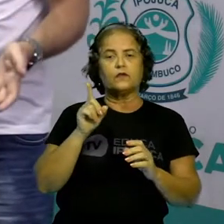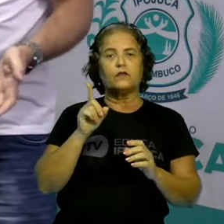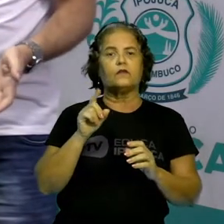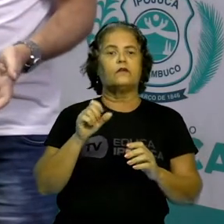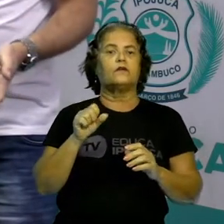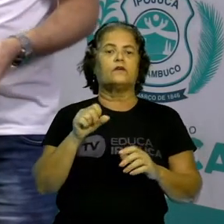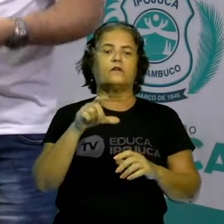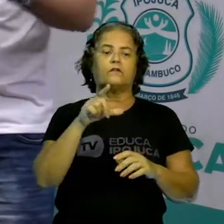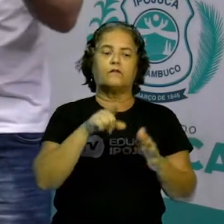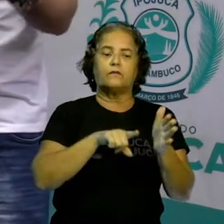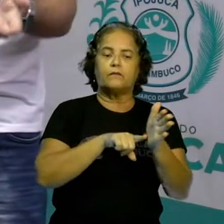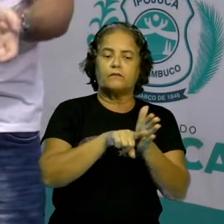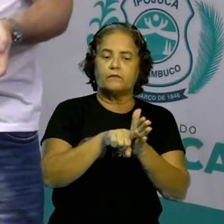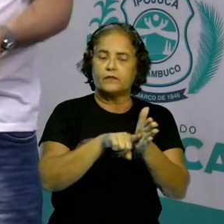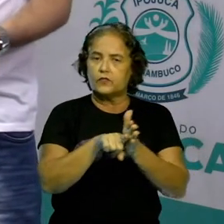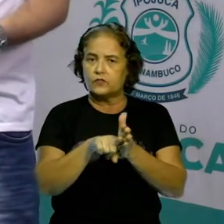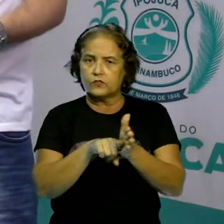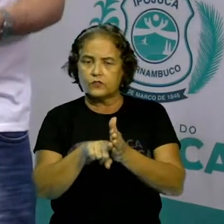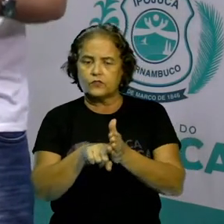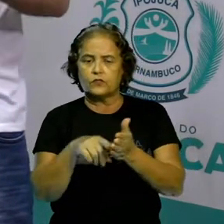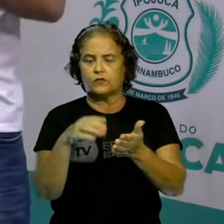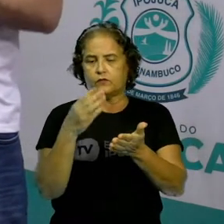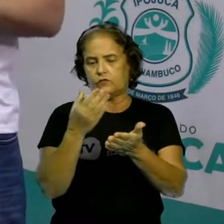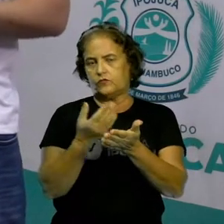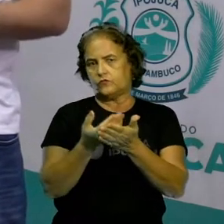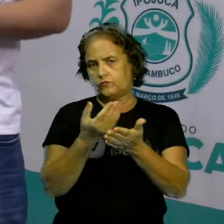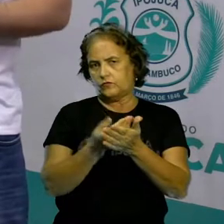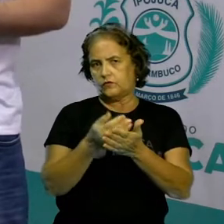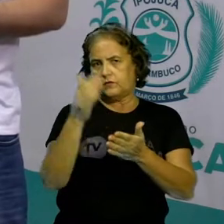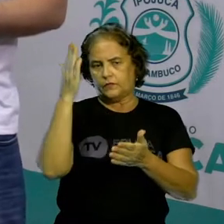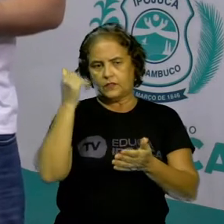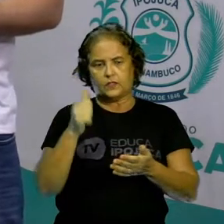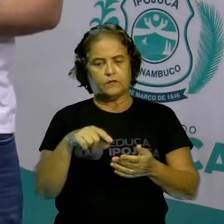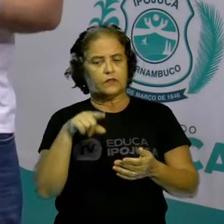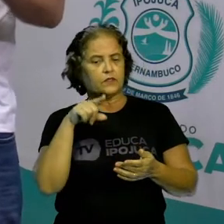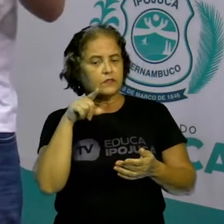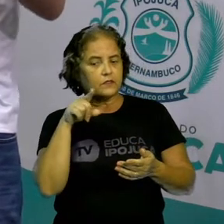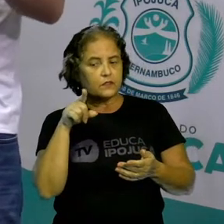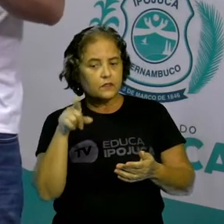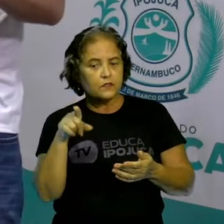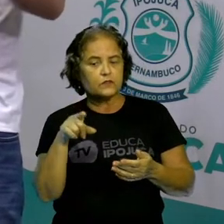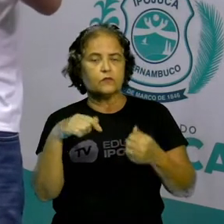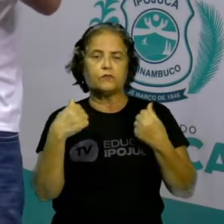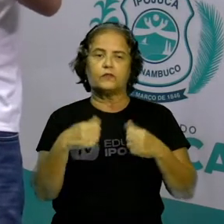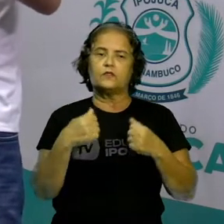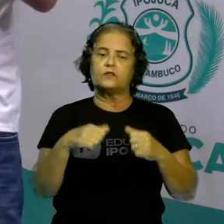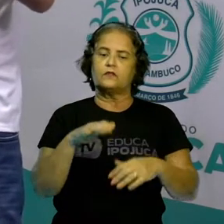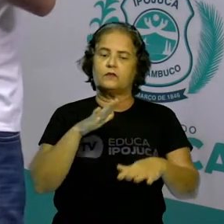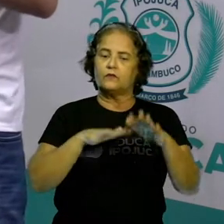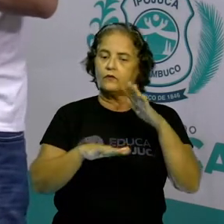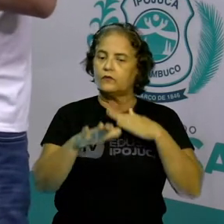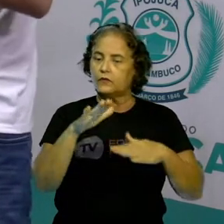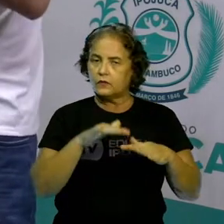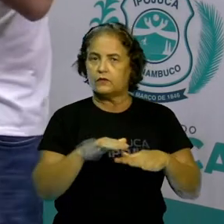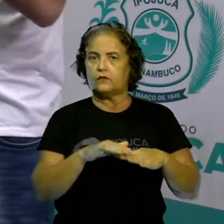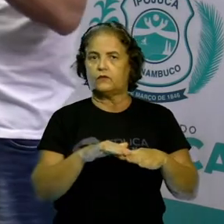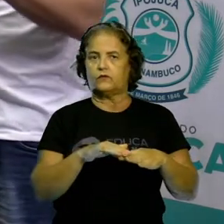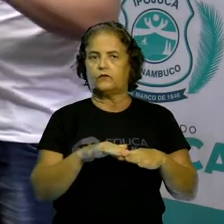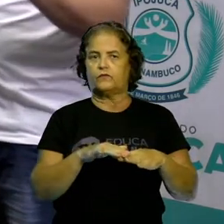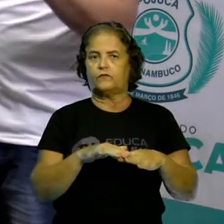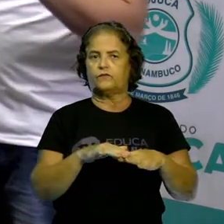deve ser preservado ou não. Então, o IPHAN, Instituto do Patrimônio